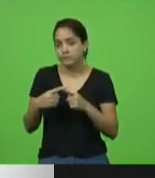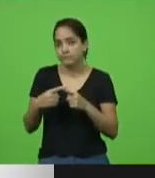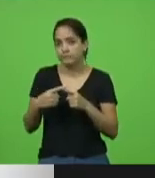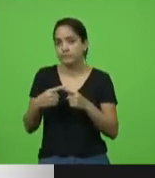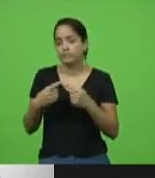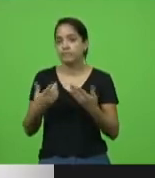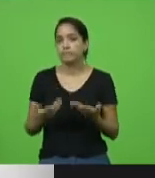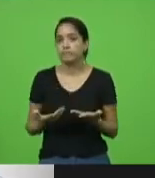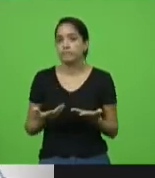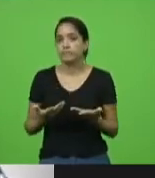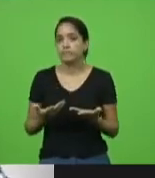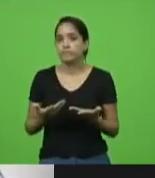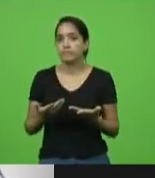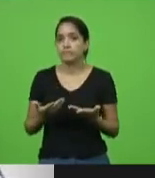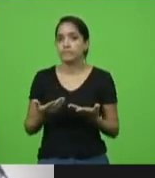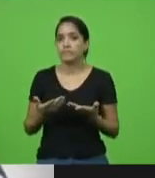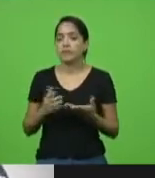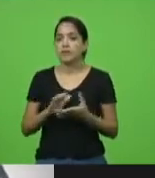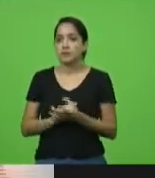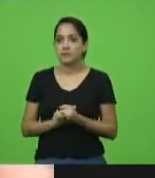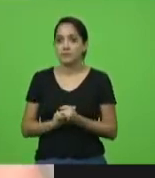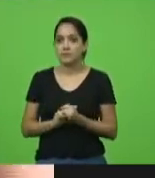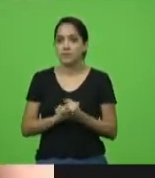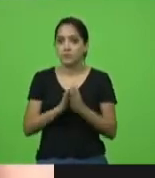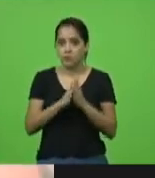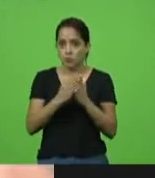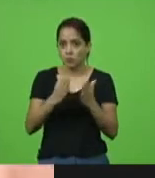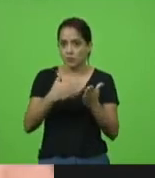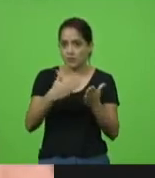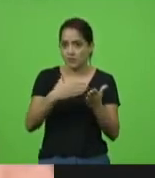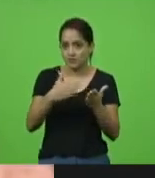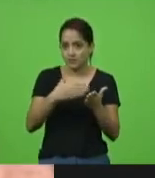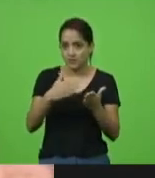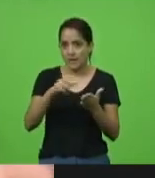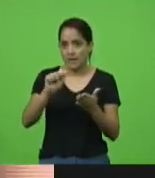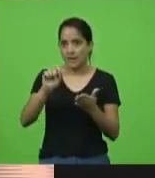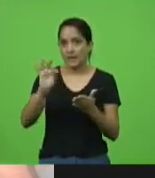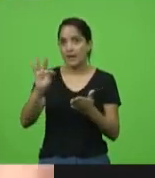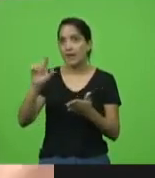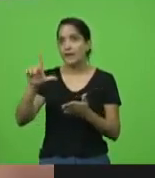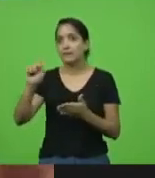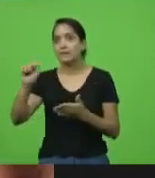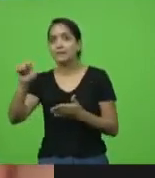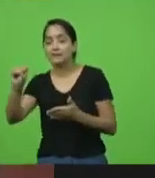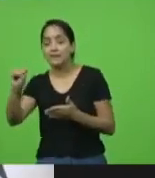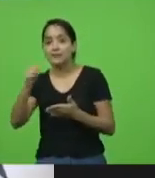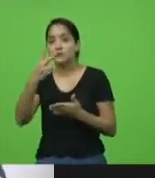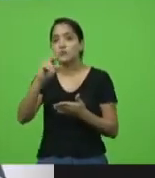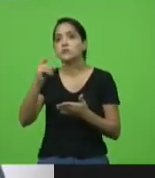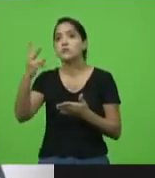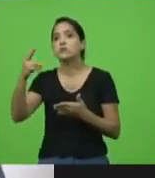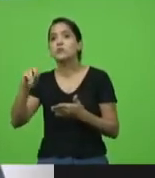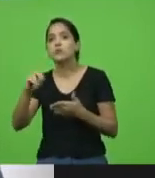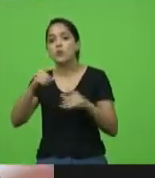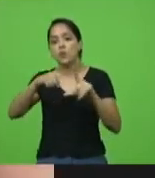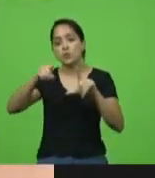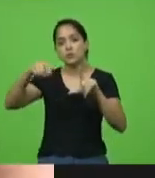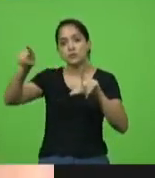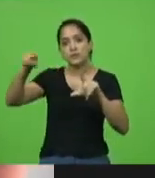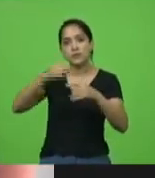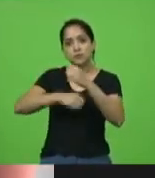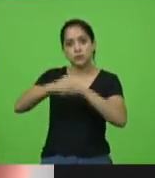Segundo o Atlas da Violência 2020, os dados de 2018